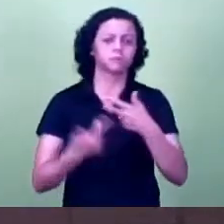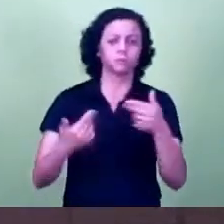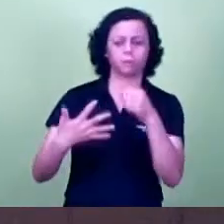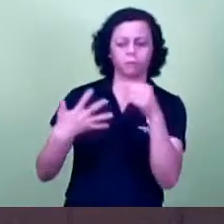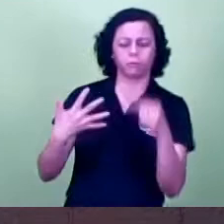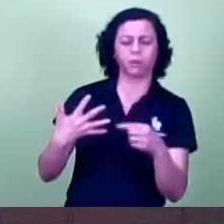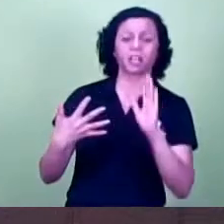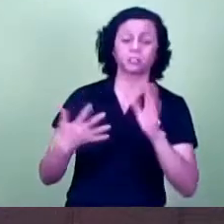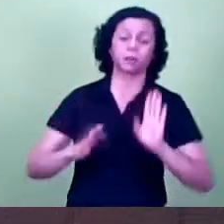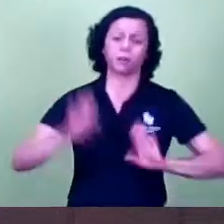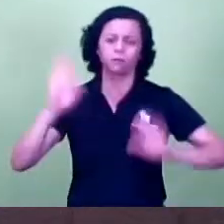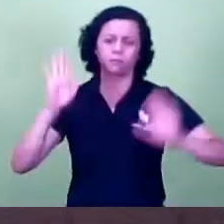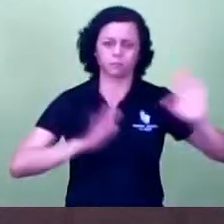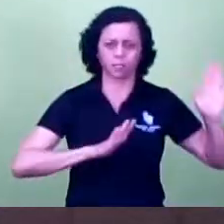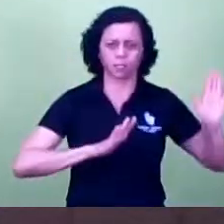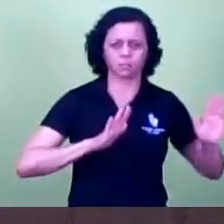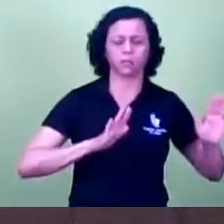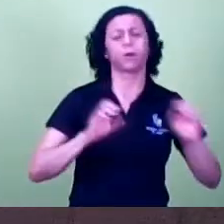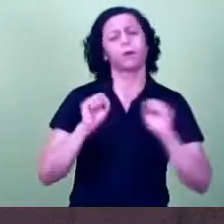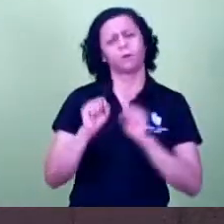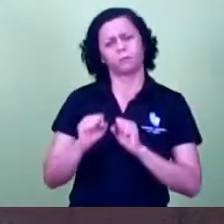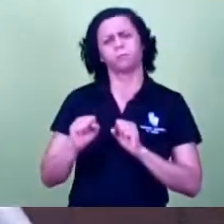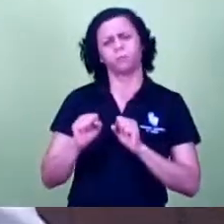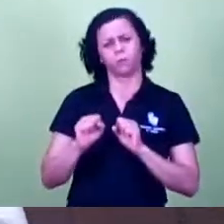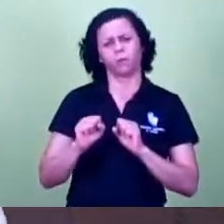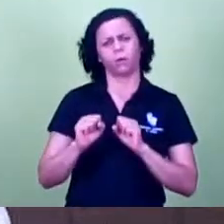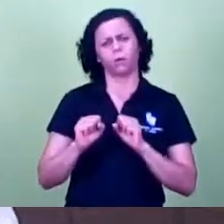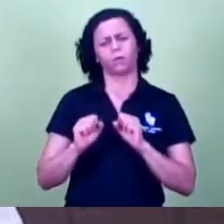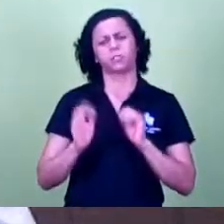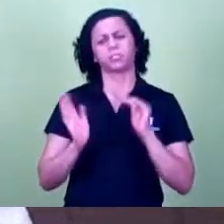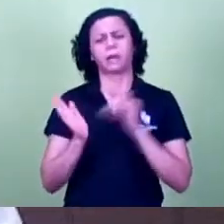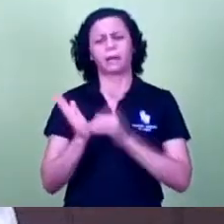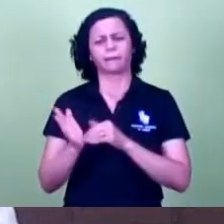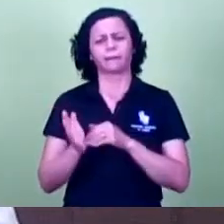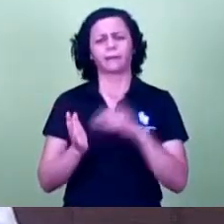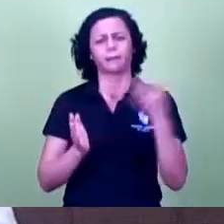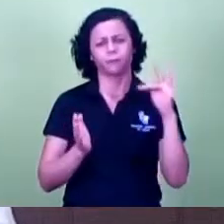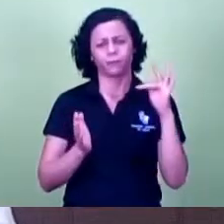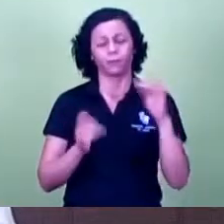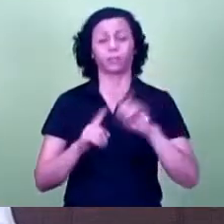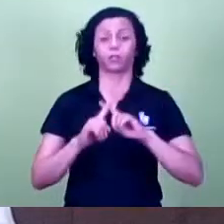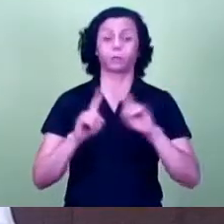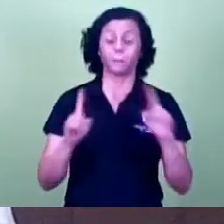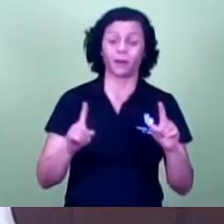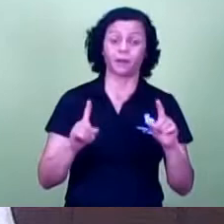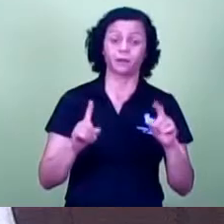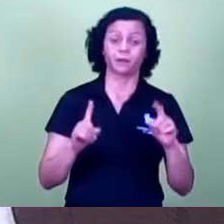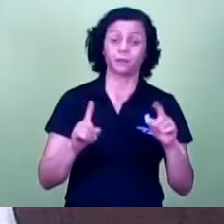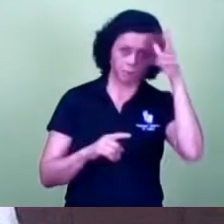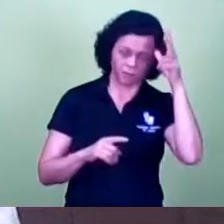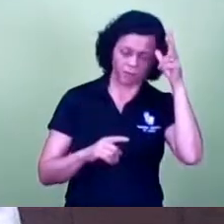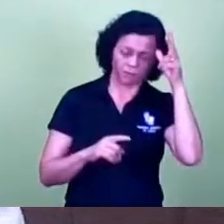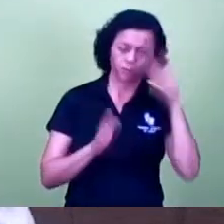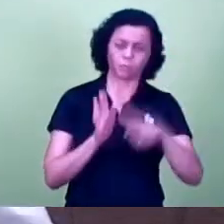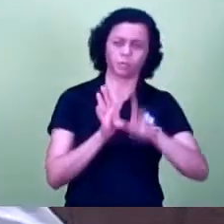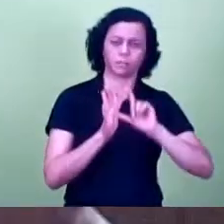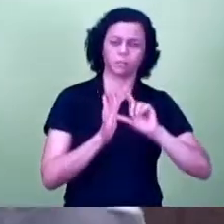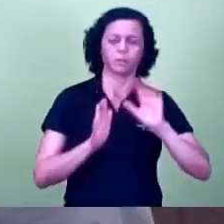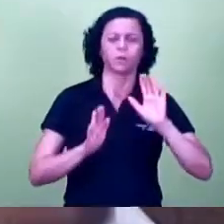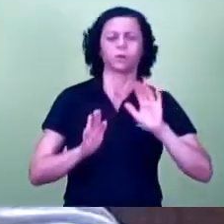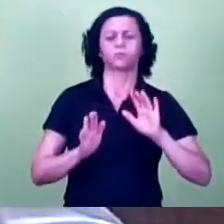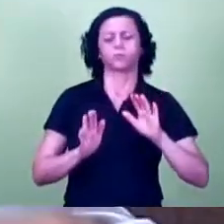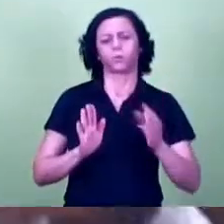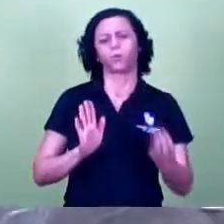a licitação eles ainda podem emergencialmente ficar até fevereiro mas a prefeitura antecipou a licitação antecipou não